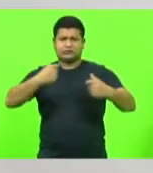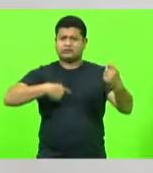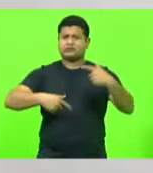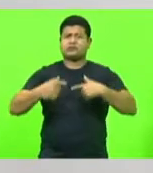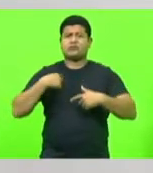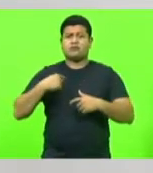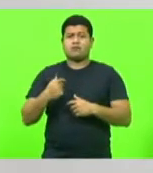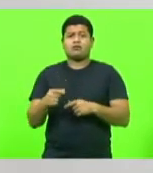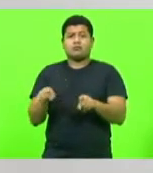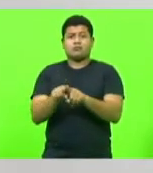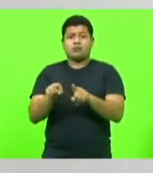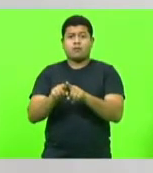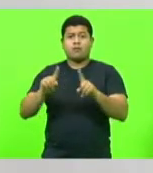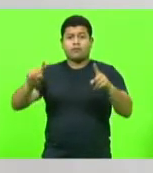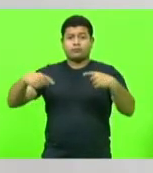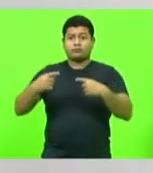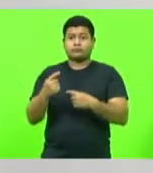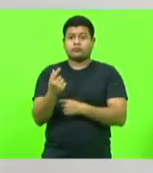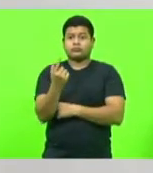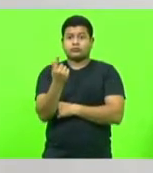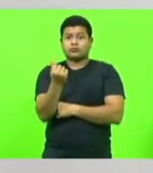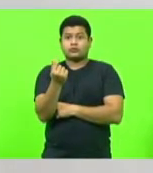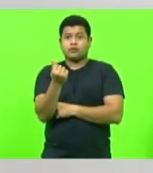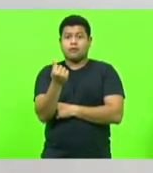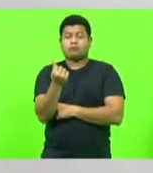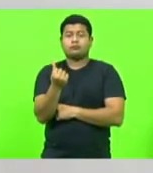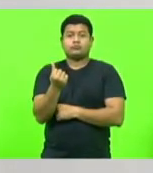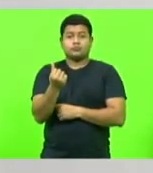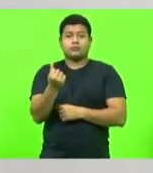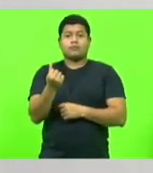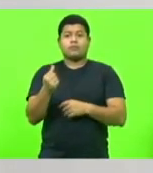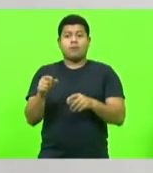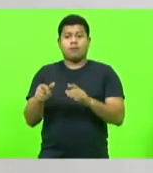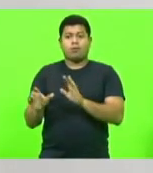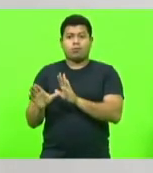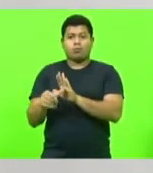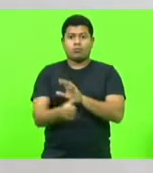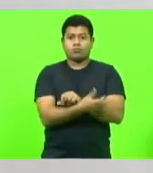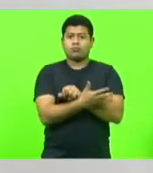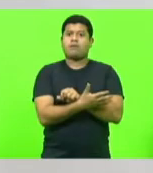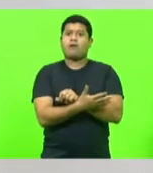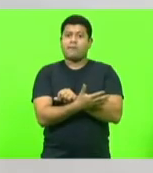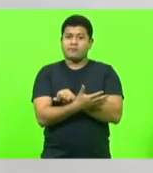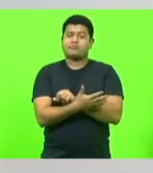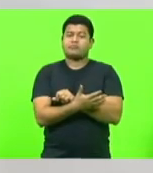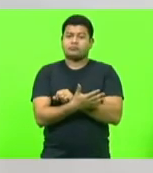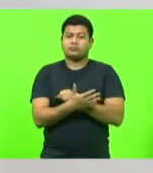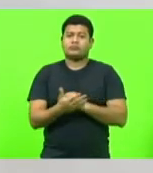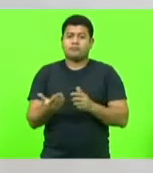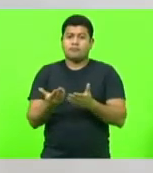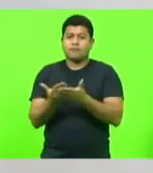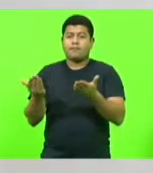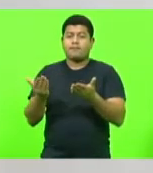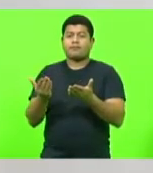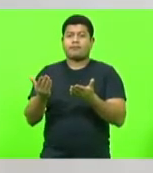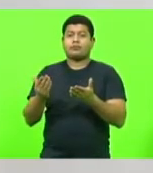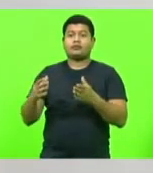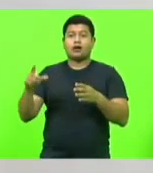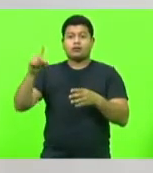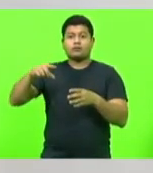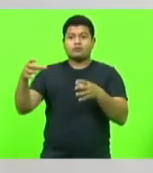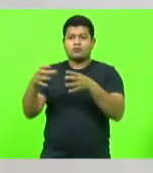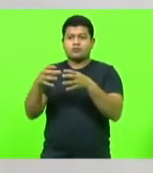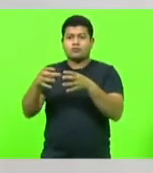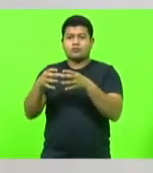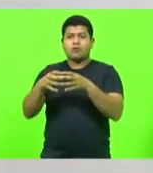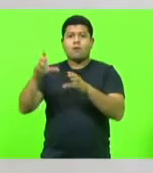financeiros do Partido Comunista Chinês do Brasil, que subsidia muito desses malfeitos que estão acontecendo no